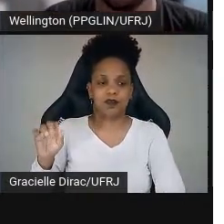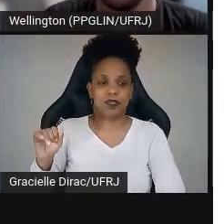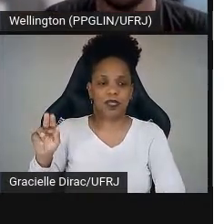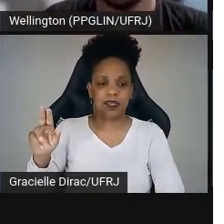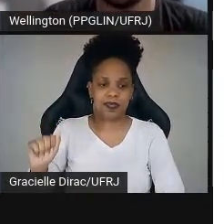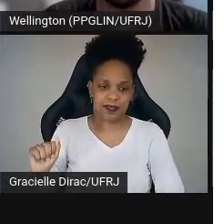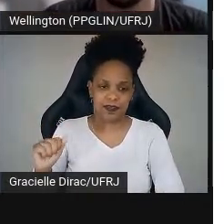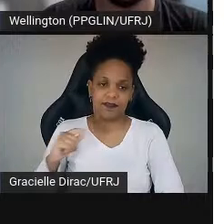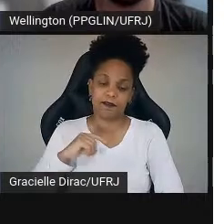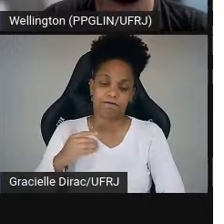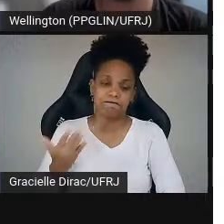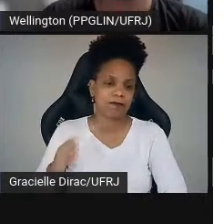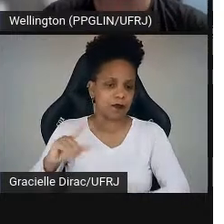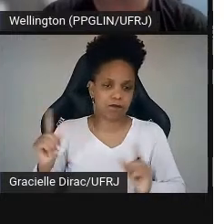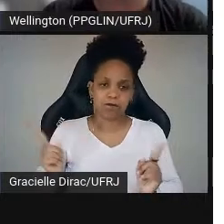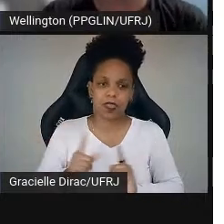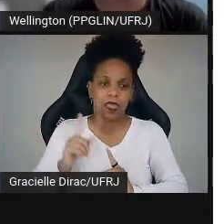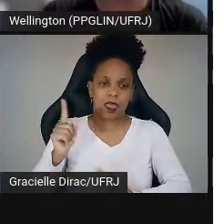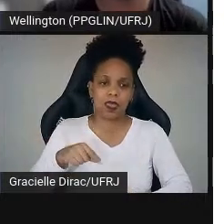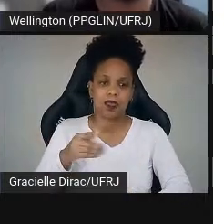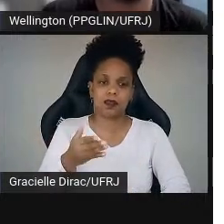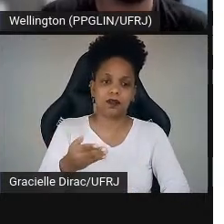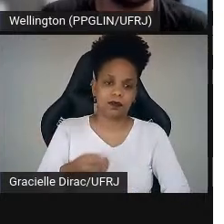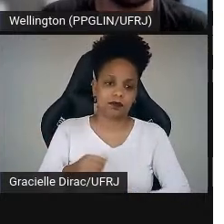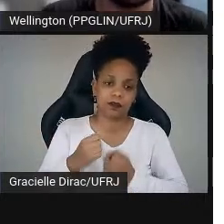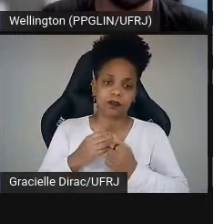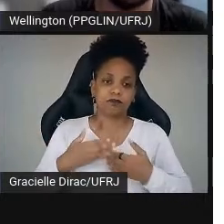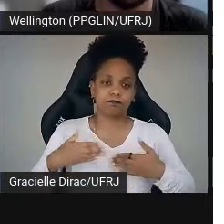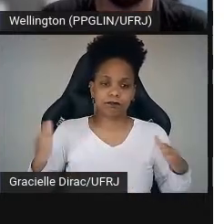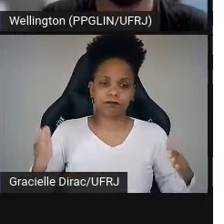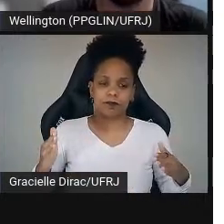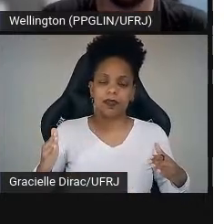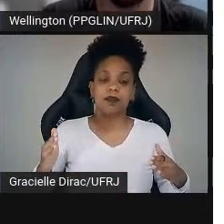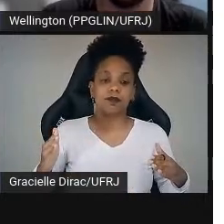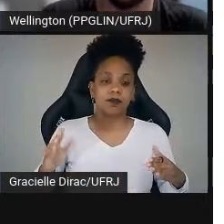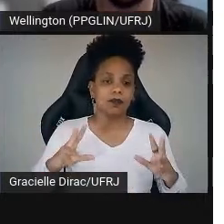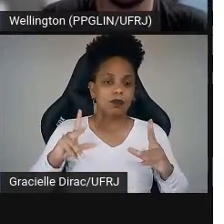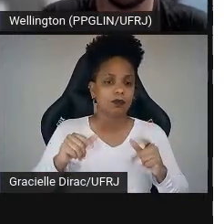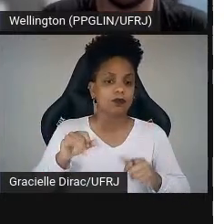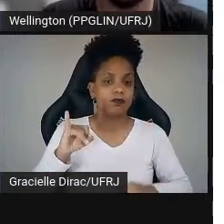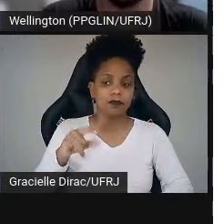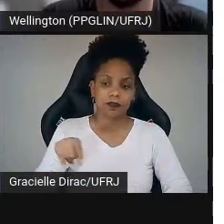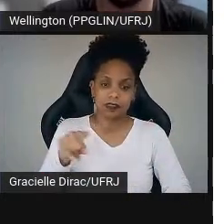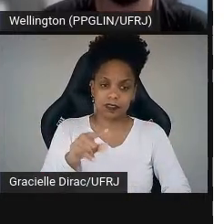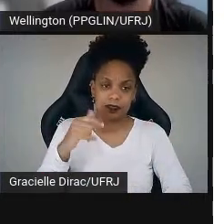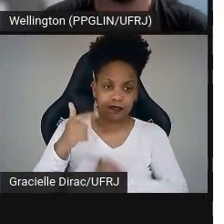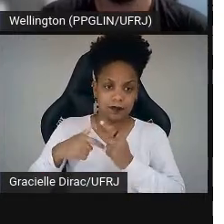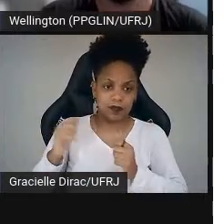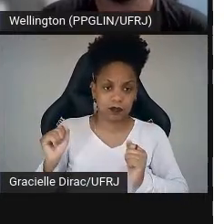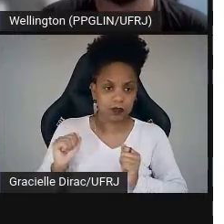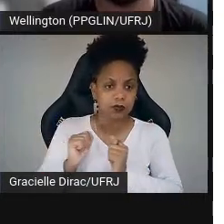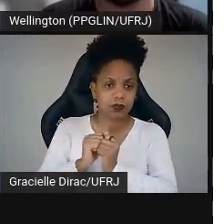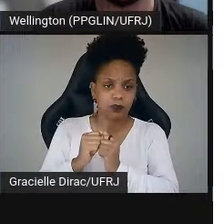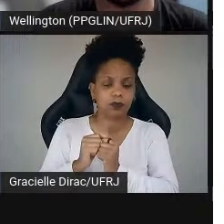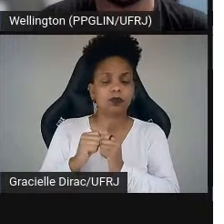Então, era isso que eu tinha para falar. A gente está de braços abertos para poder receber todos aqueles que queiram trabalhar conosco,